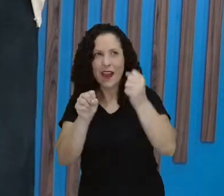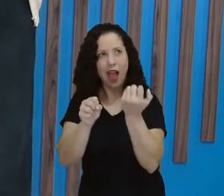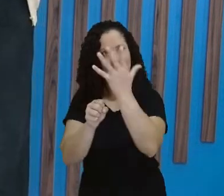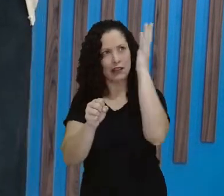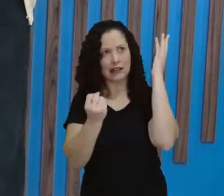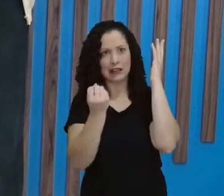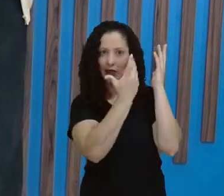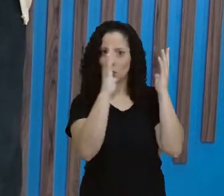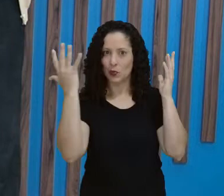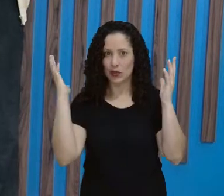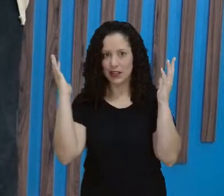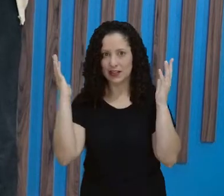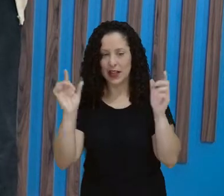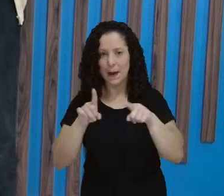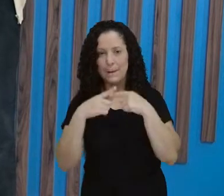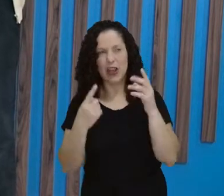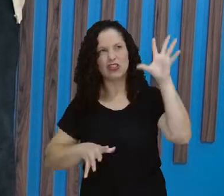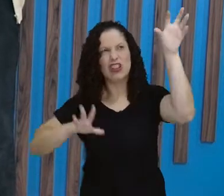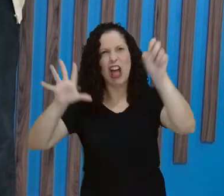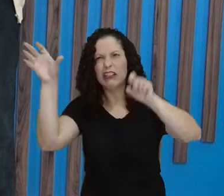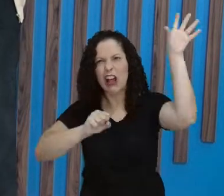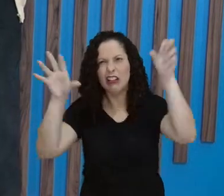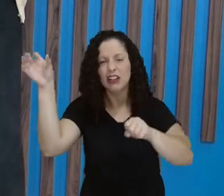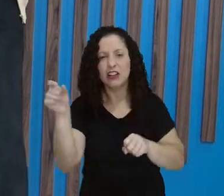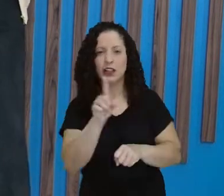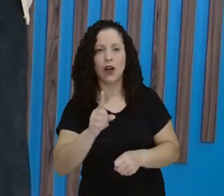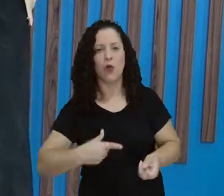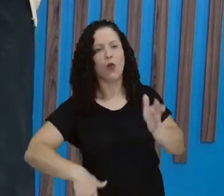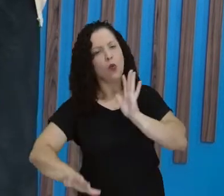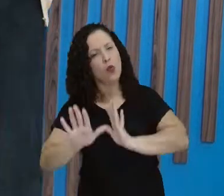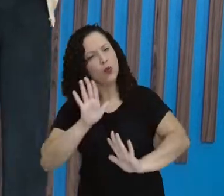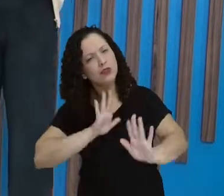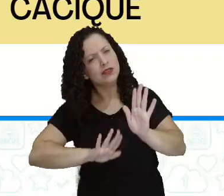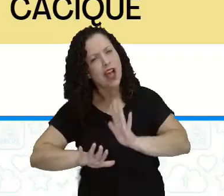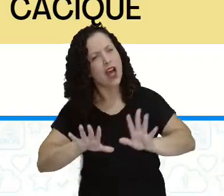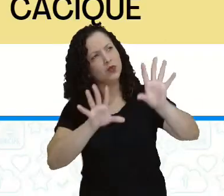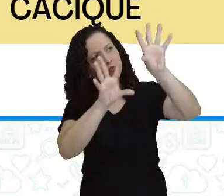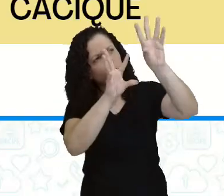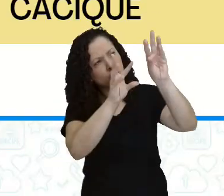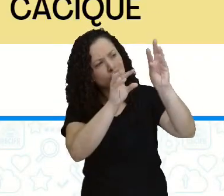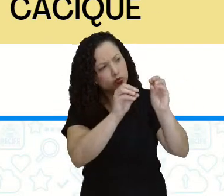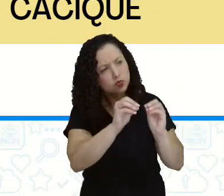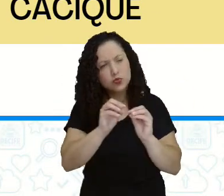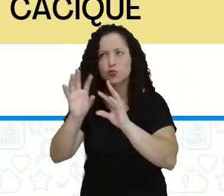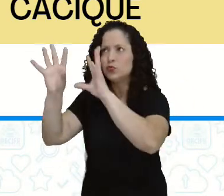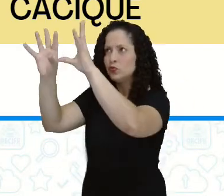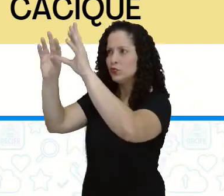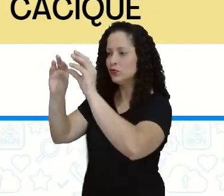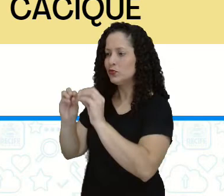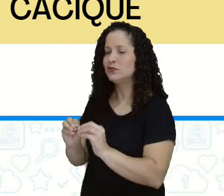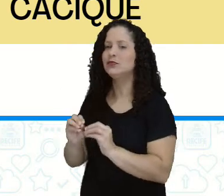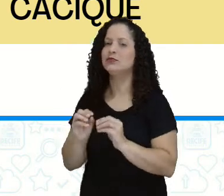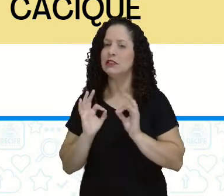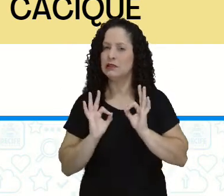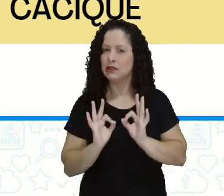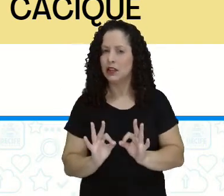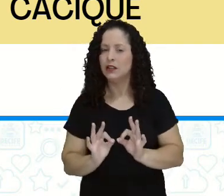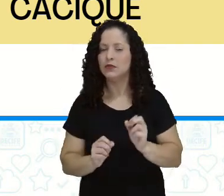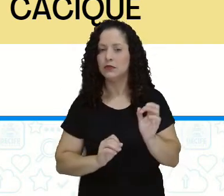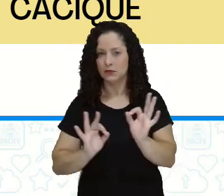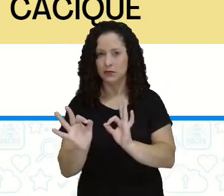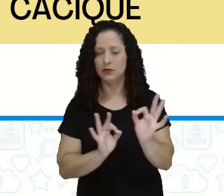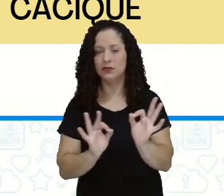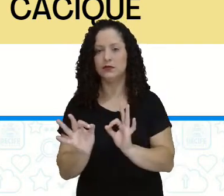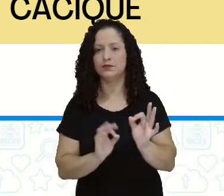retirado da natureza de qualquer forma. Ele retirou com cuidado para manter aquele local que ele está ali, E a gente está vendo, por exemplo,